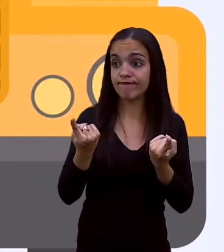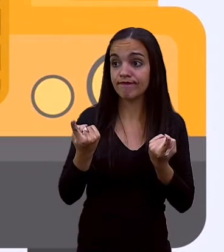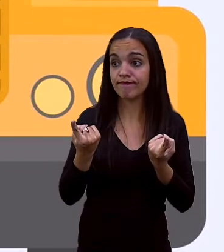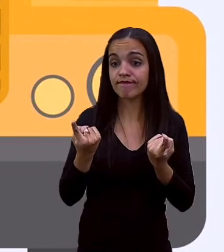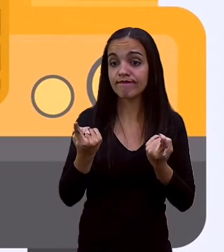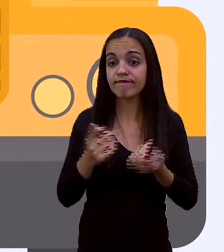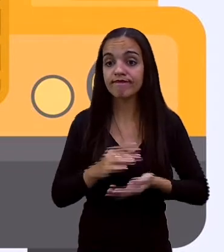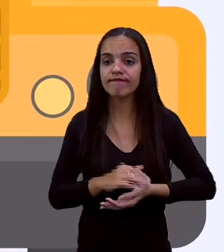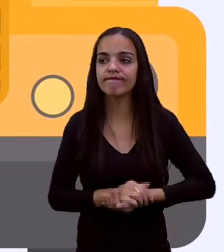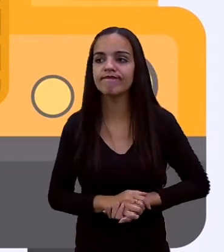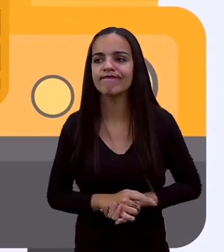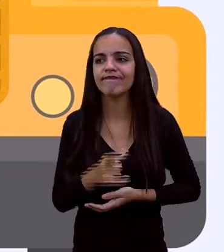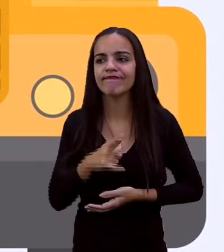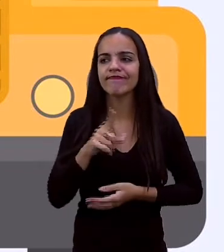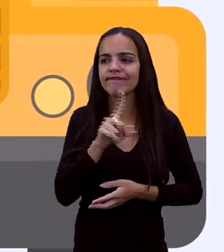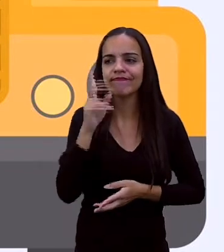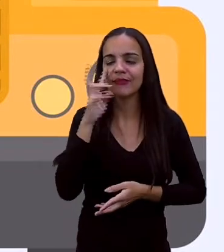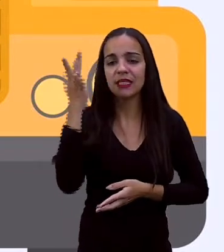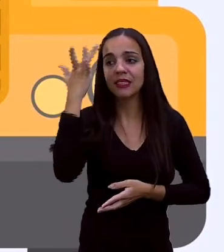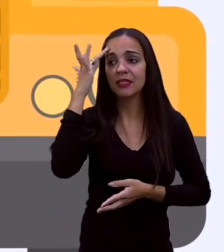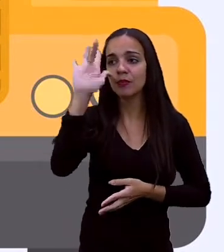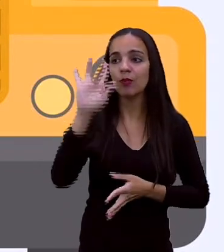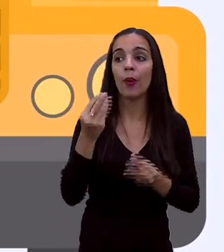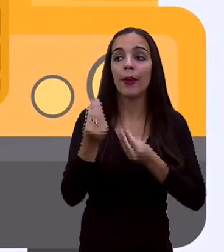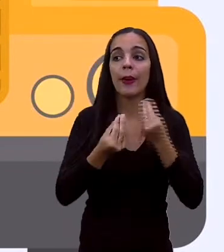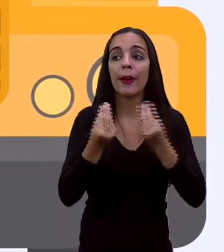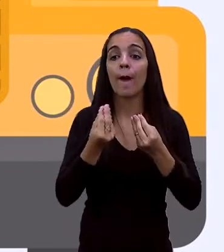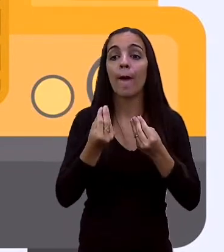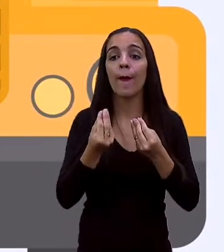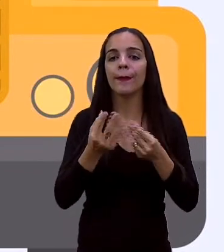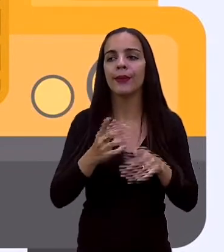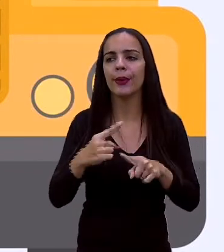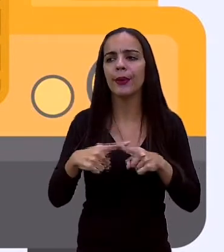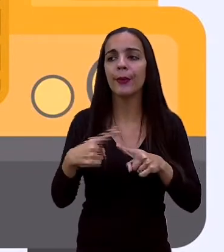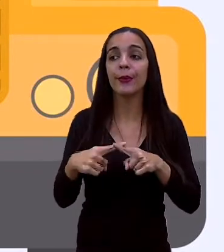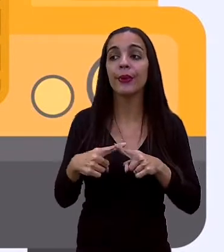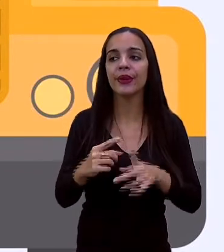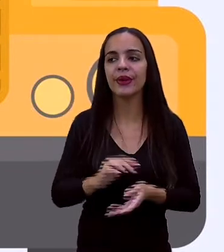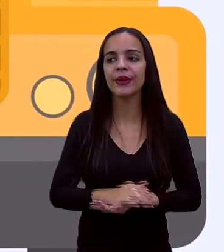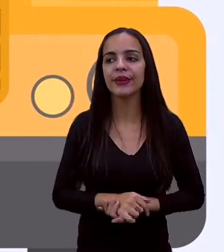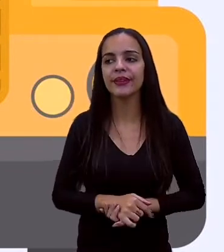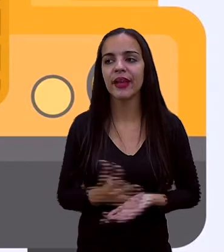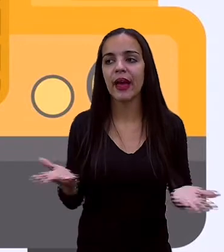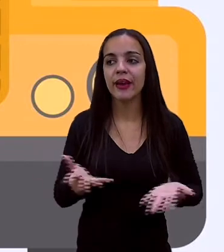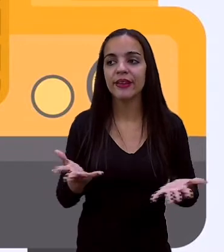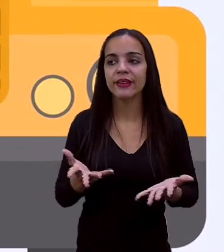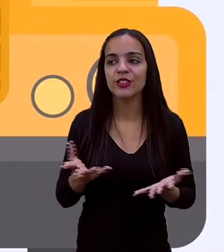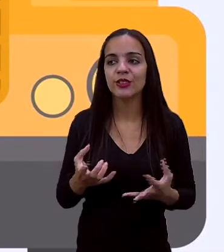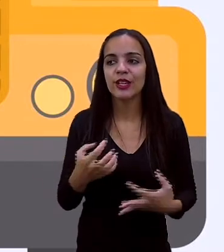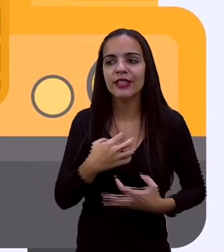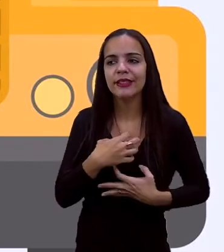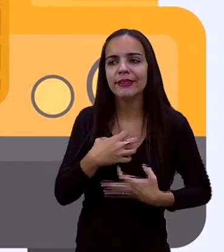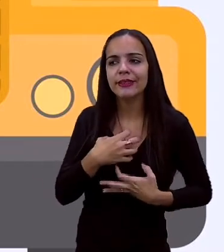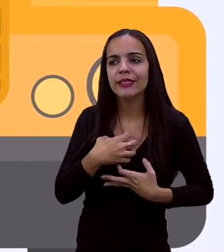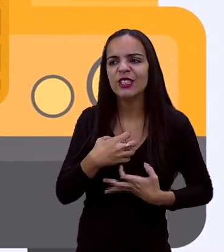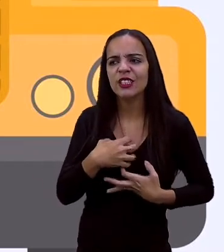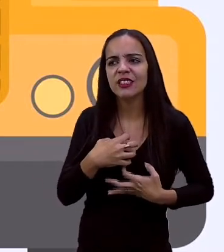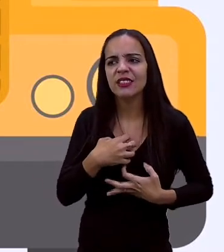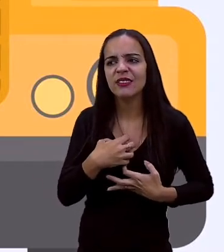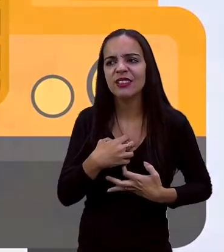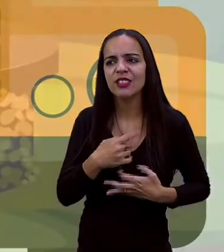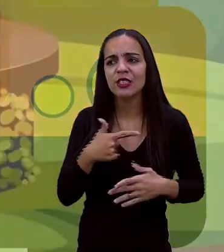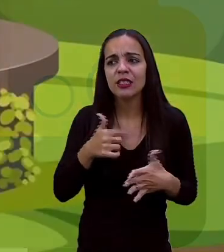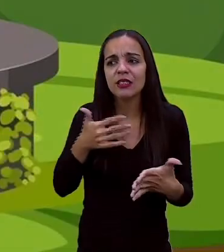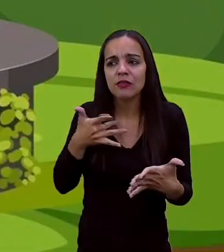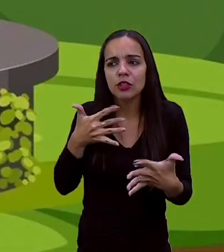Mas, ele não sabia como e porquê. Mas, agora, ele sentia que